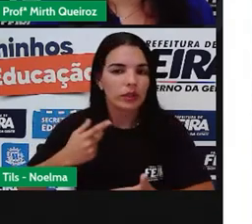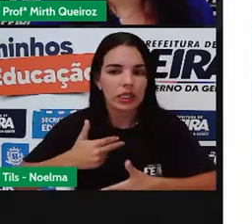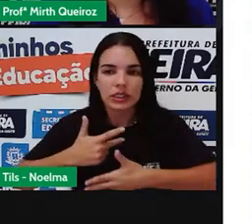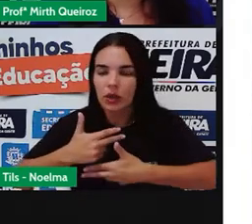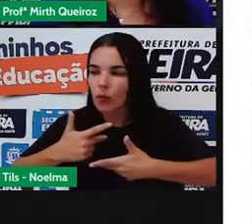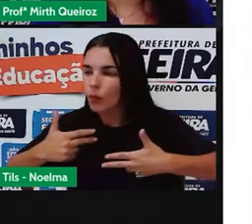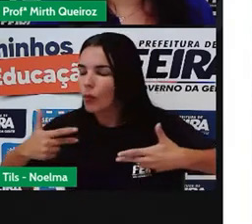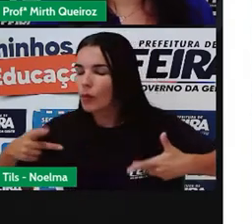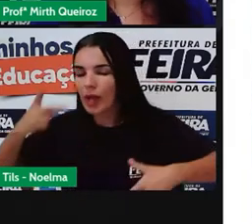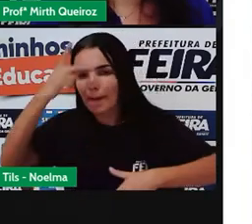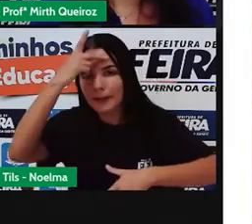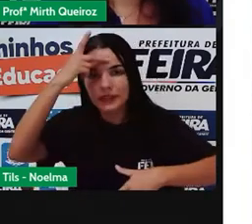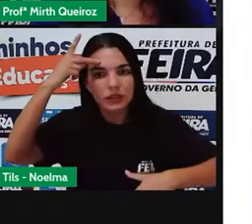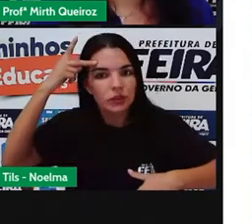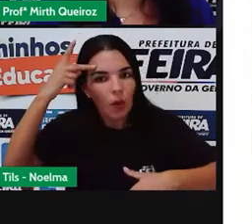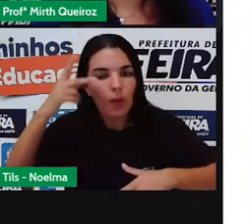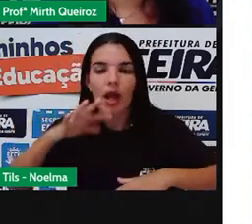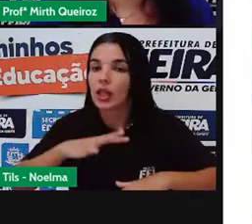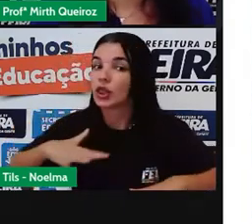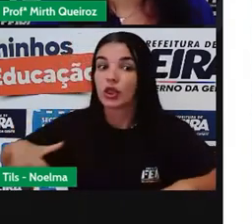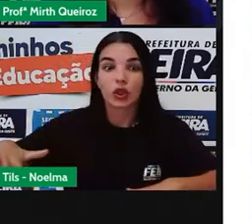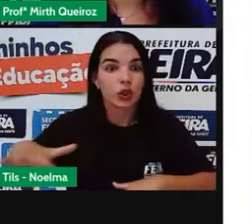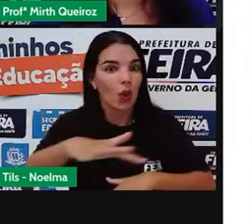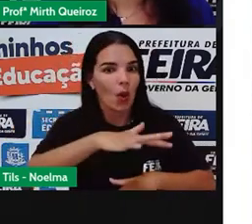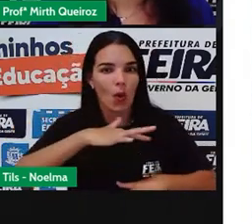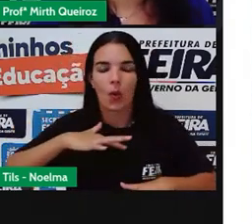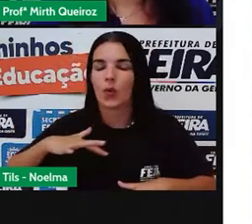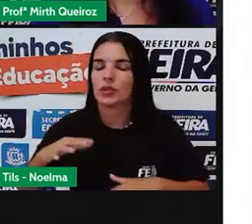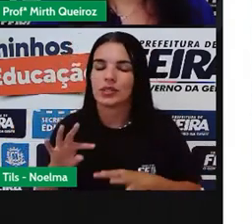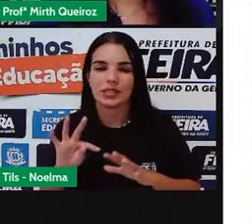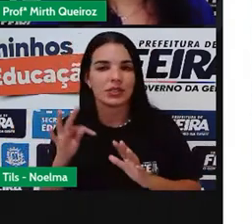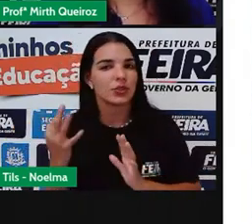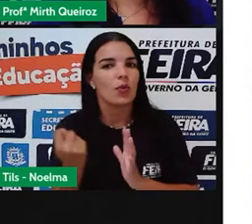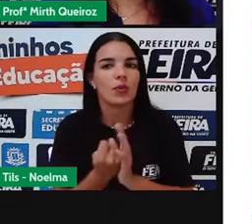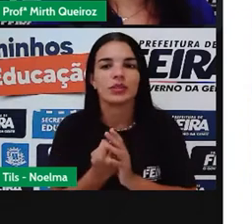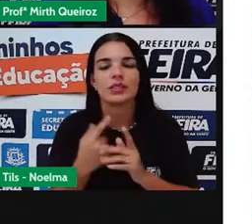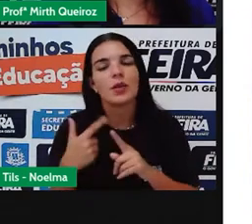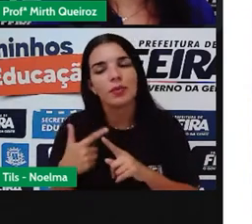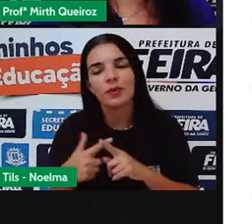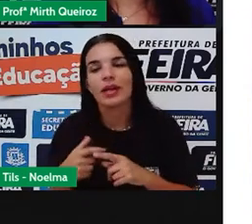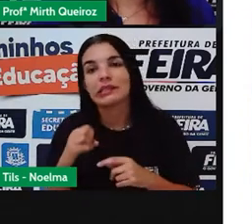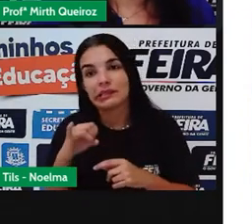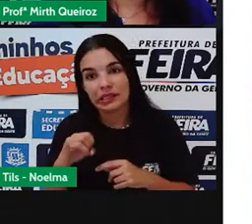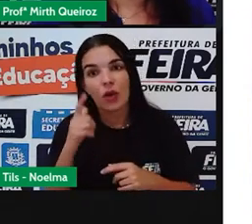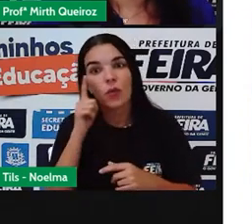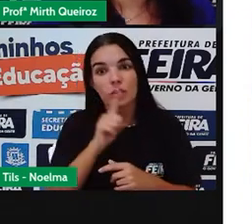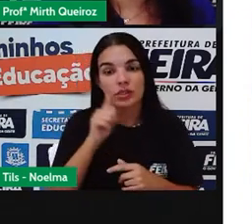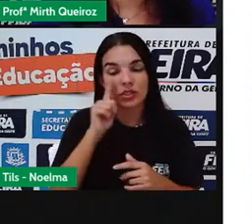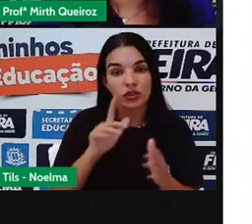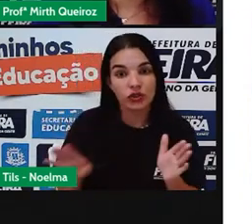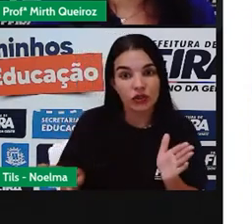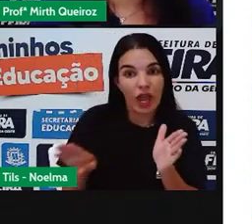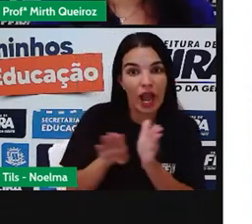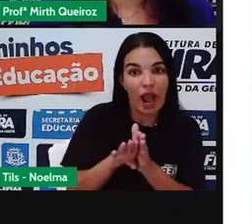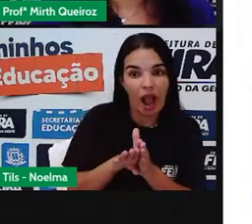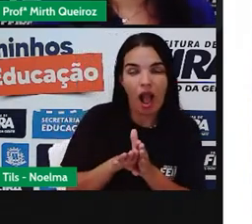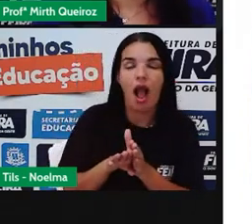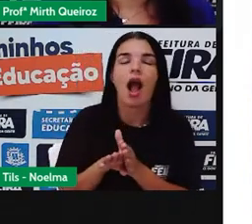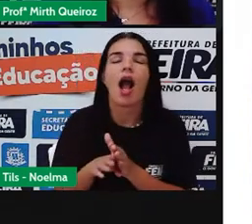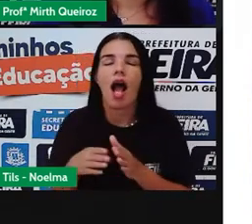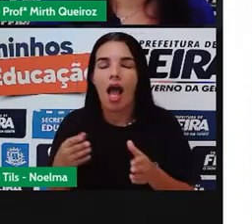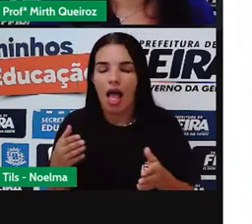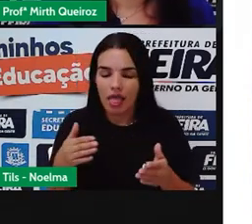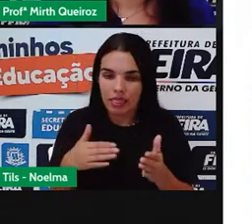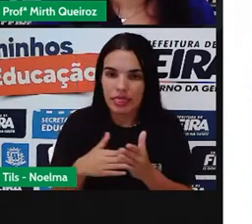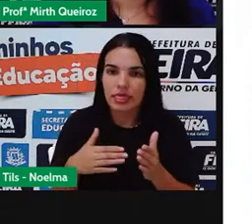qualquer pessoa, né? Com todas as pessoas, né? Que passarem, chegarem, tendo a idade, né? De